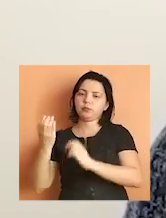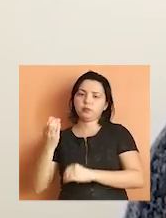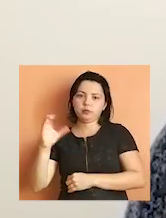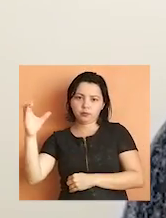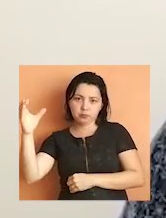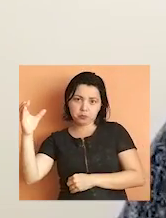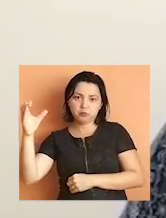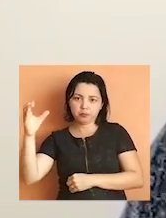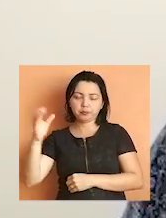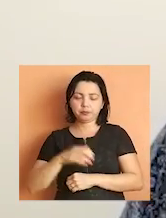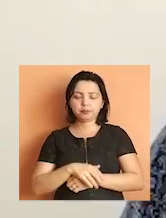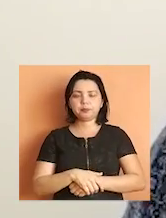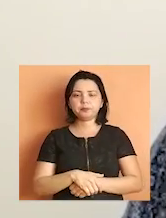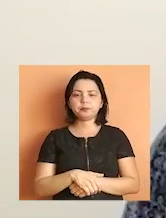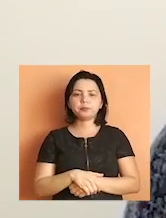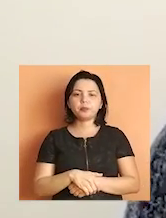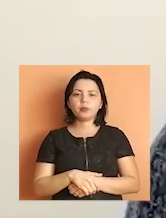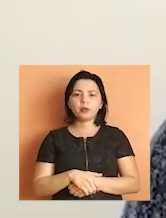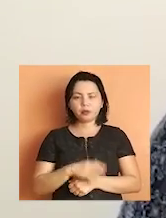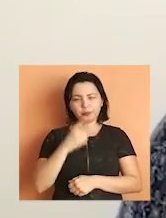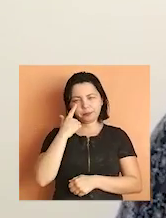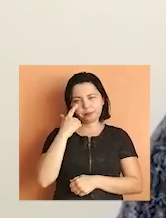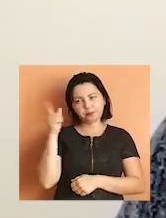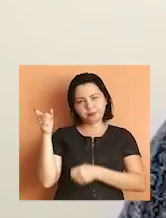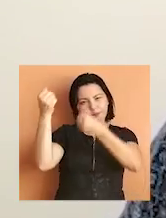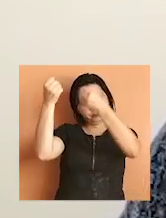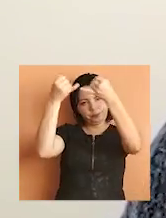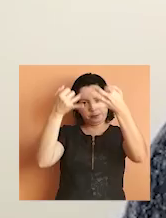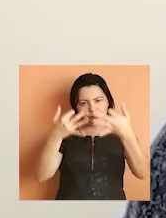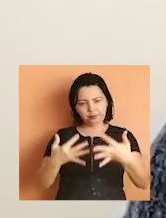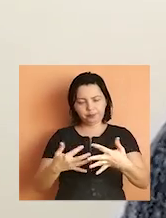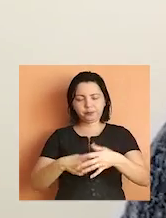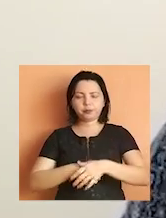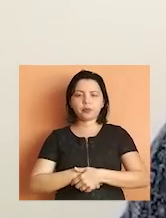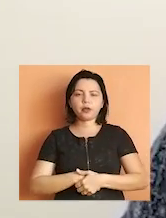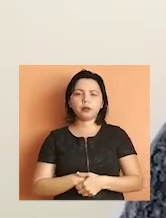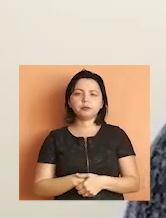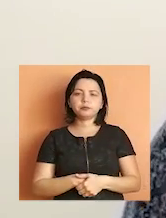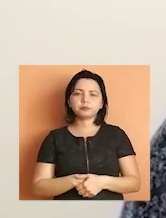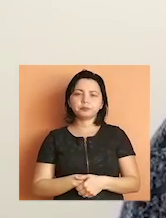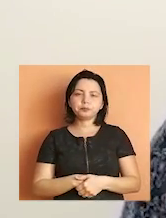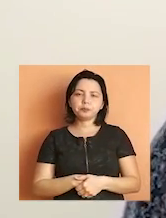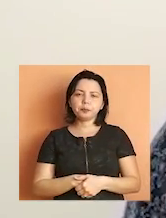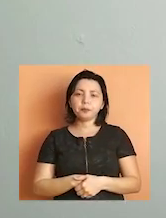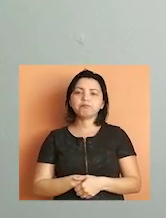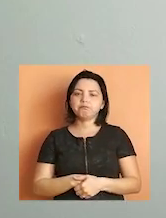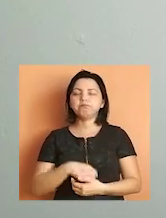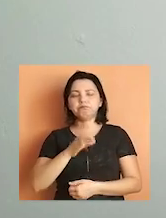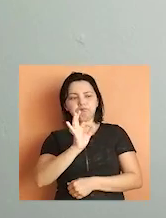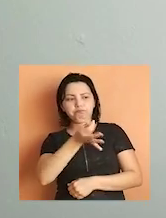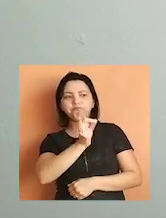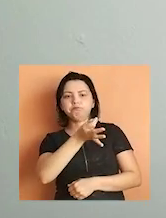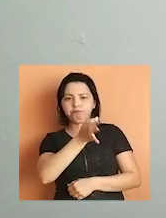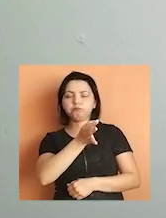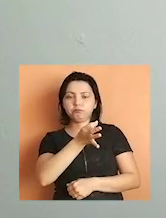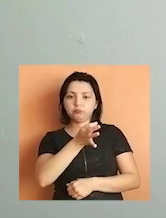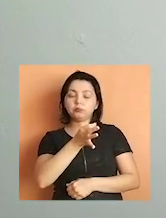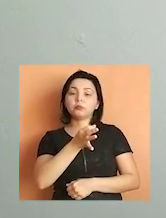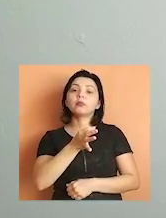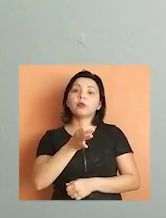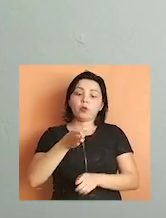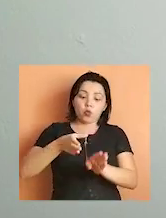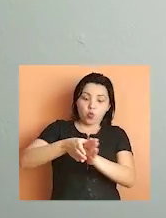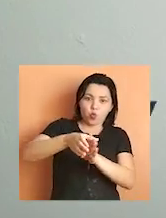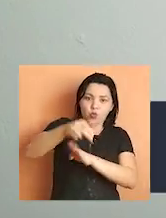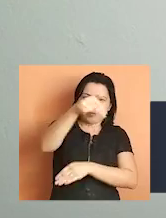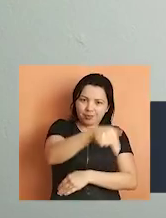científicas por meio de chamada pública. Quem vai falar mais sobre isso é a nossa repórter Maíra Carvalho. É isso mesmo. O Conselho